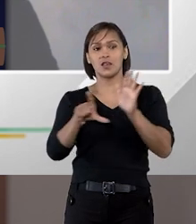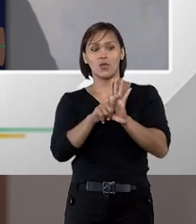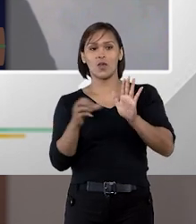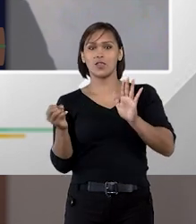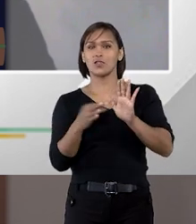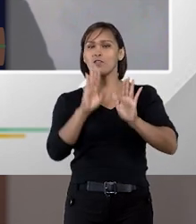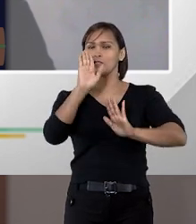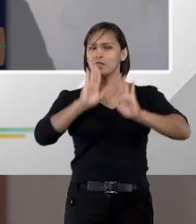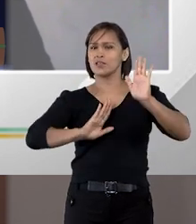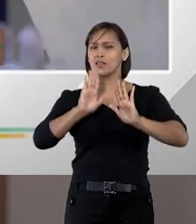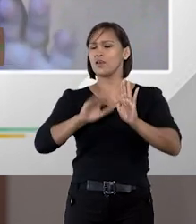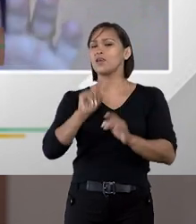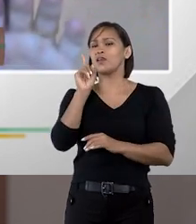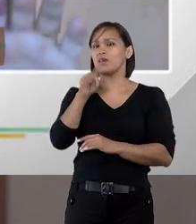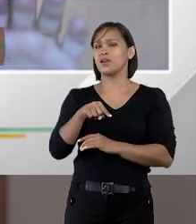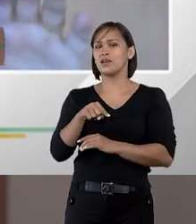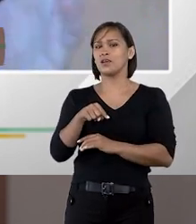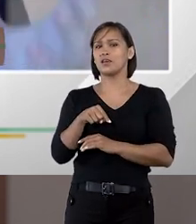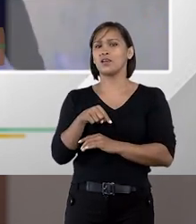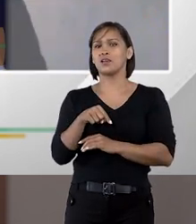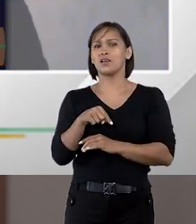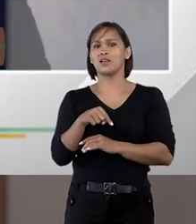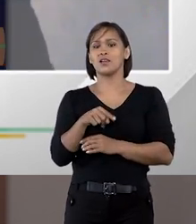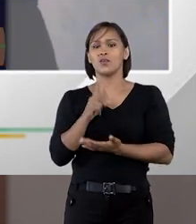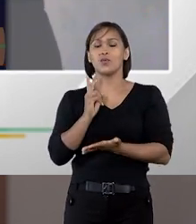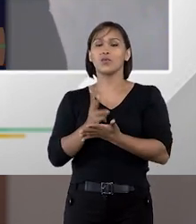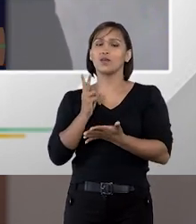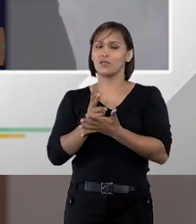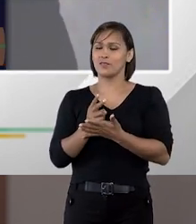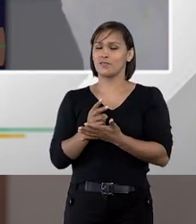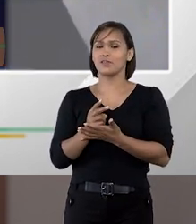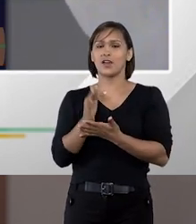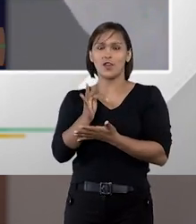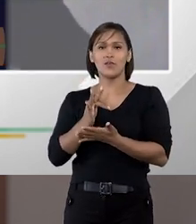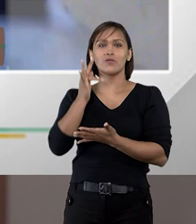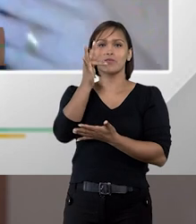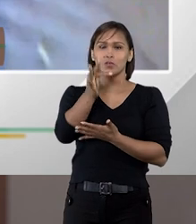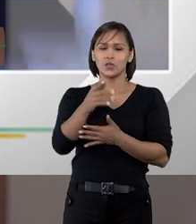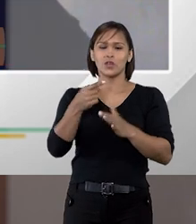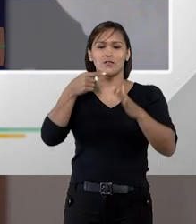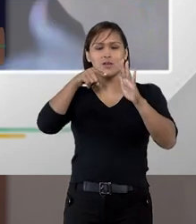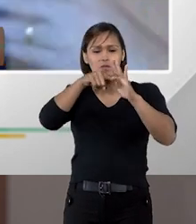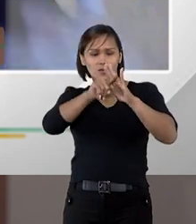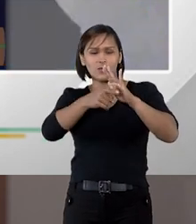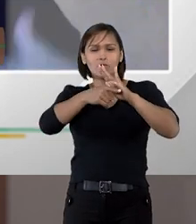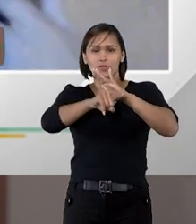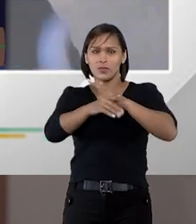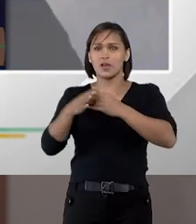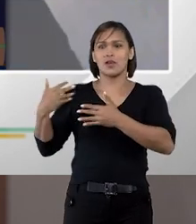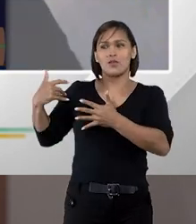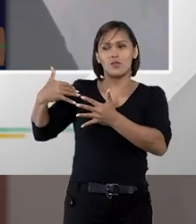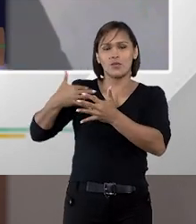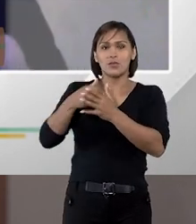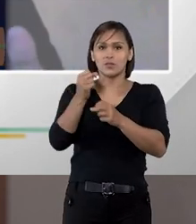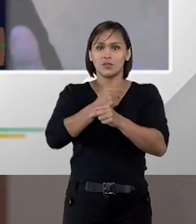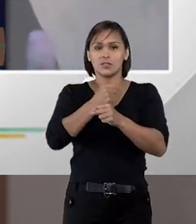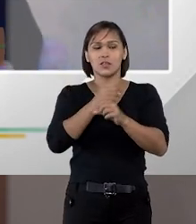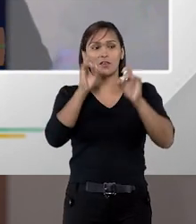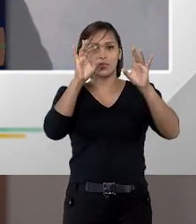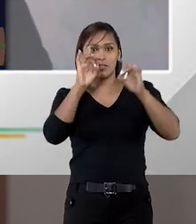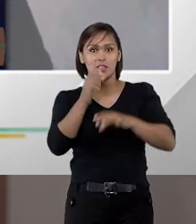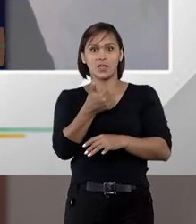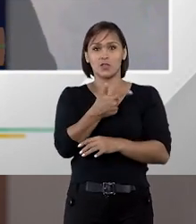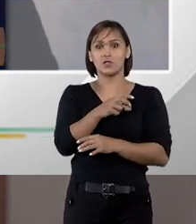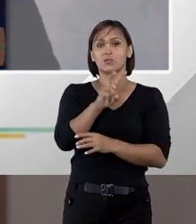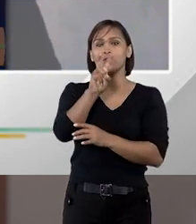com a nova legislação é a consagração de uma tendência que foi sendo intensificada com o passar dos anos eu